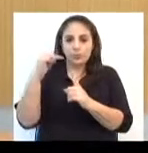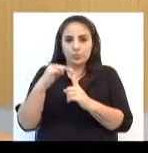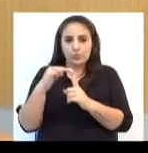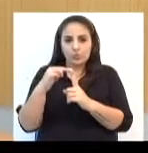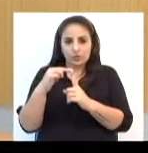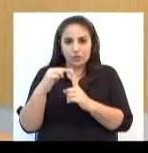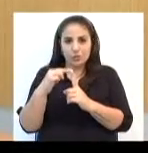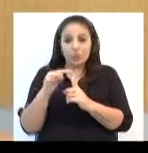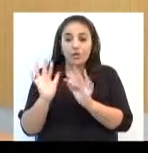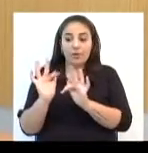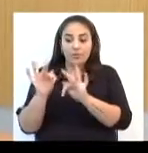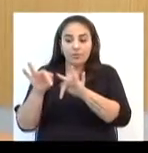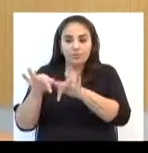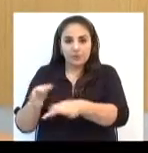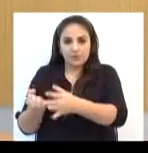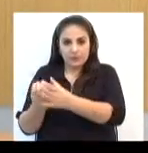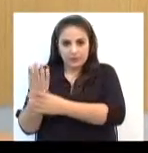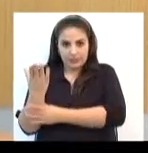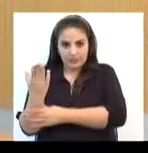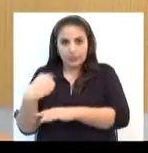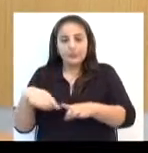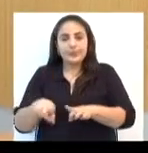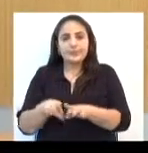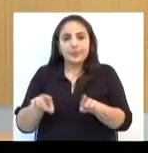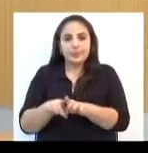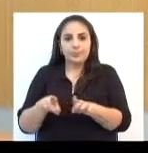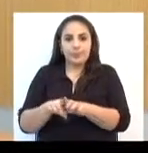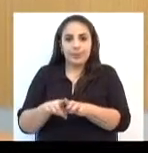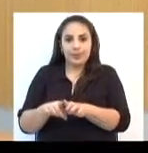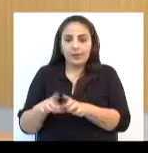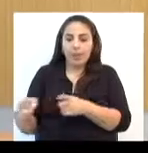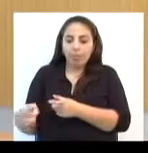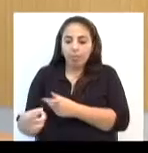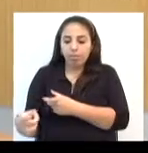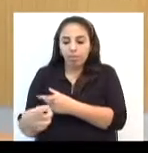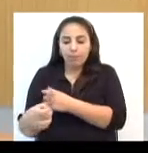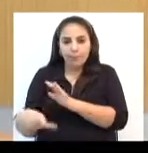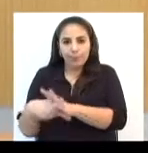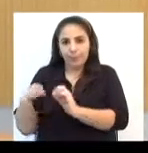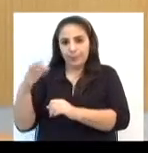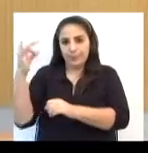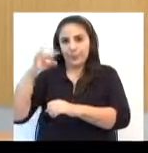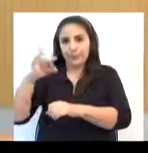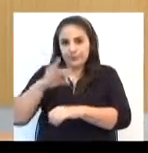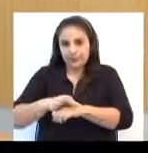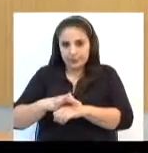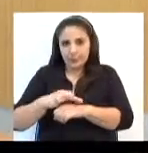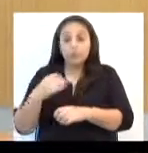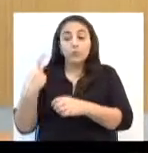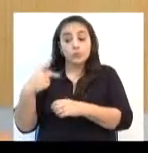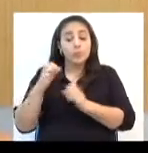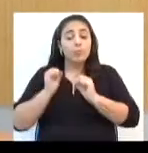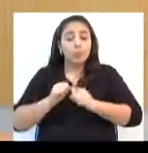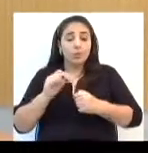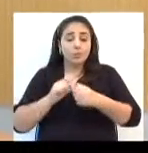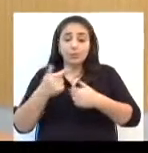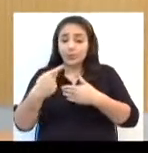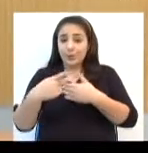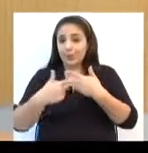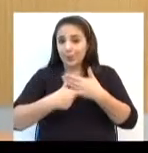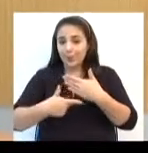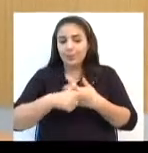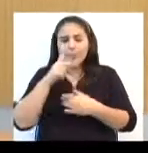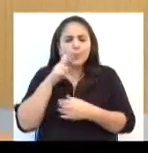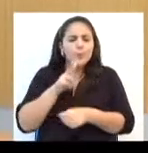é eliminar os criadouros e focos do Aedes aegypti. E você aí de casa pode fazer a sua parte